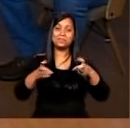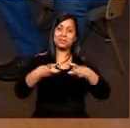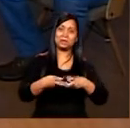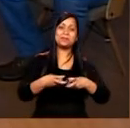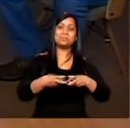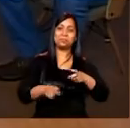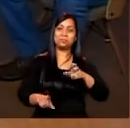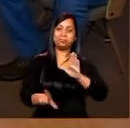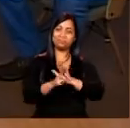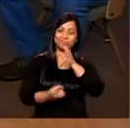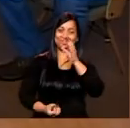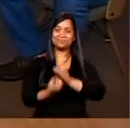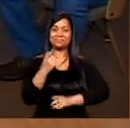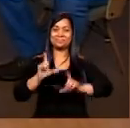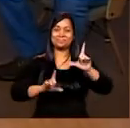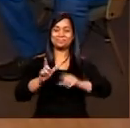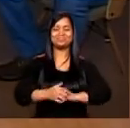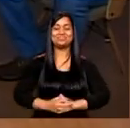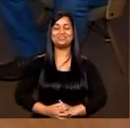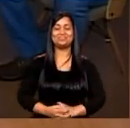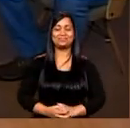Câmara, o canal do Legislativo.